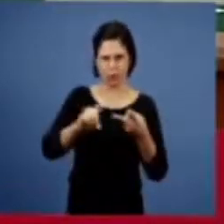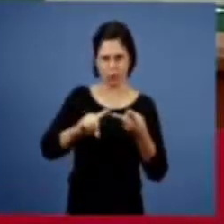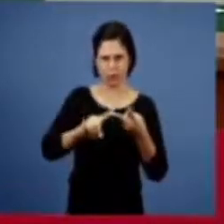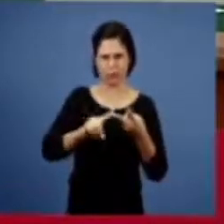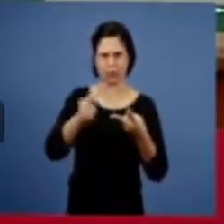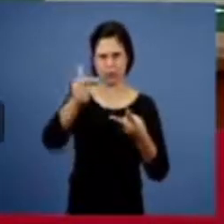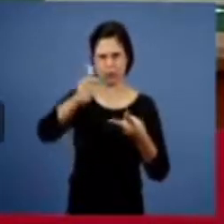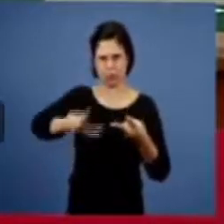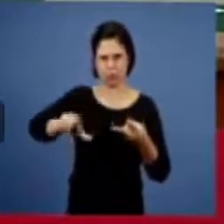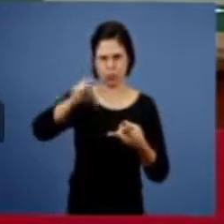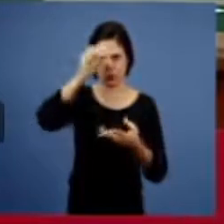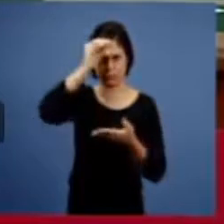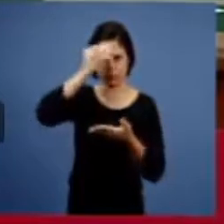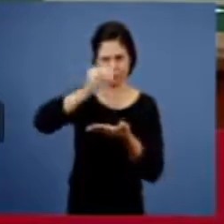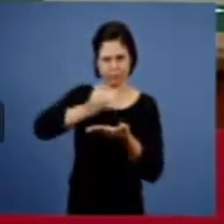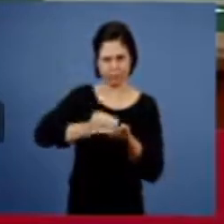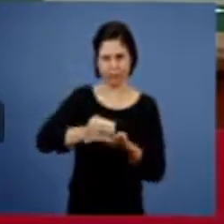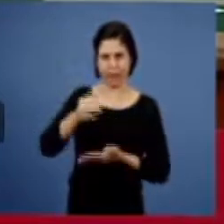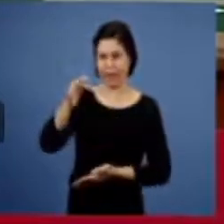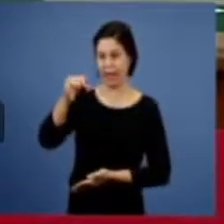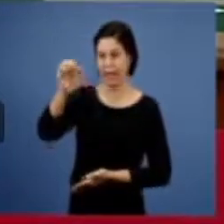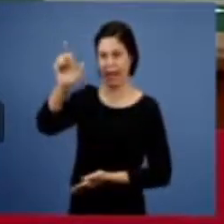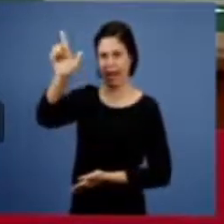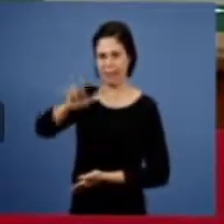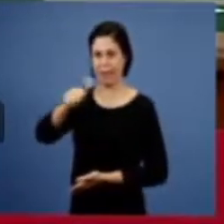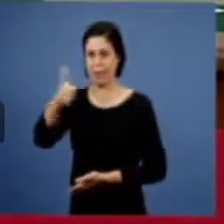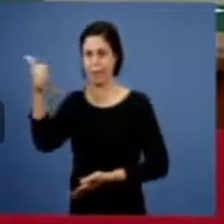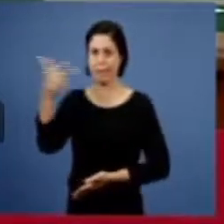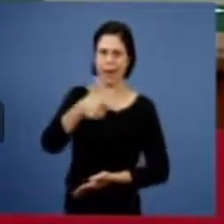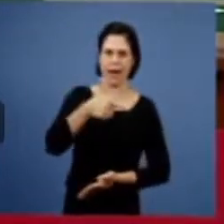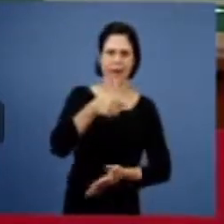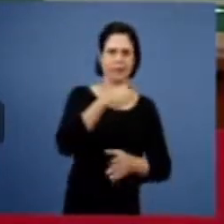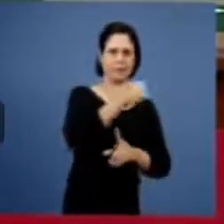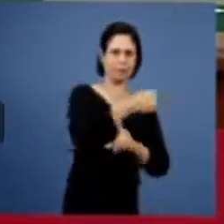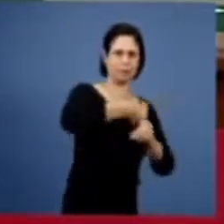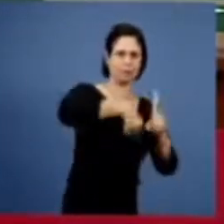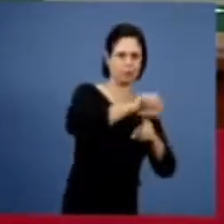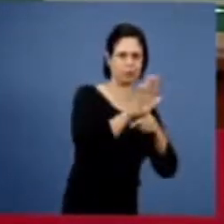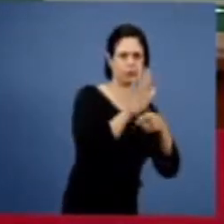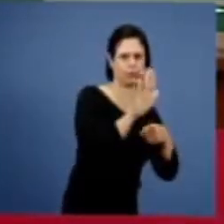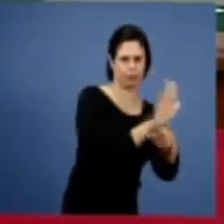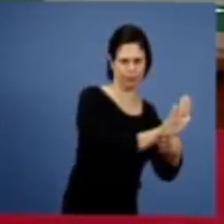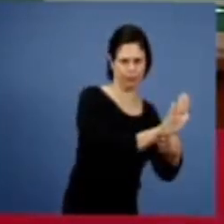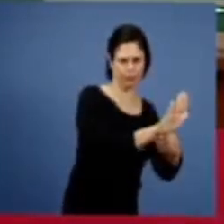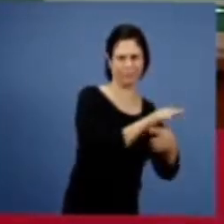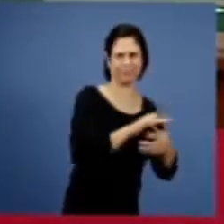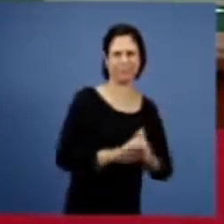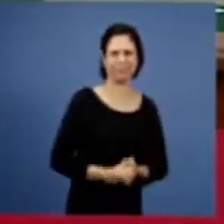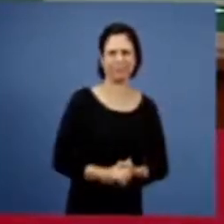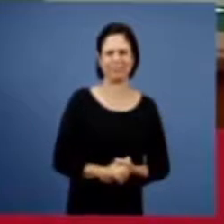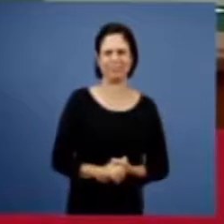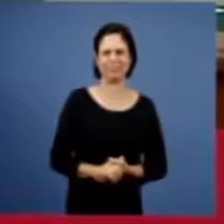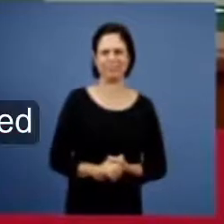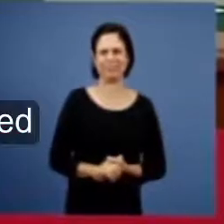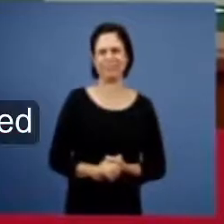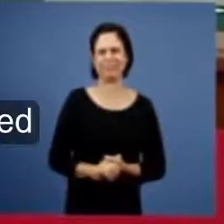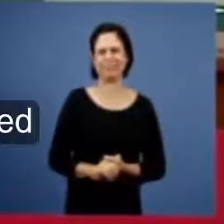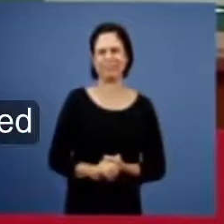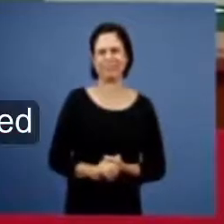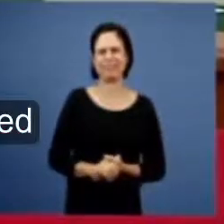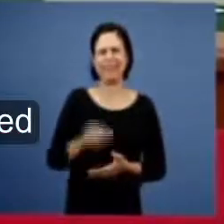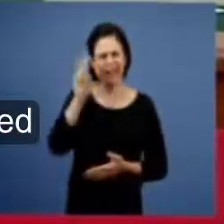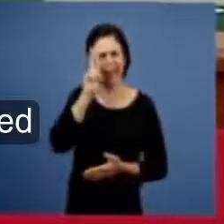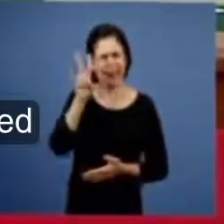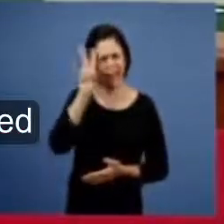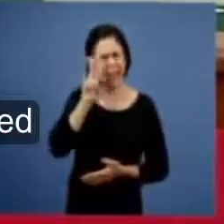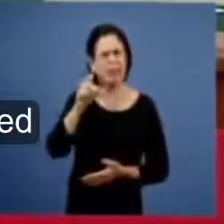que é a supremacia da fé sobre as obras. Mas, enquanto isso, deixamos para os irmãos algumas